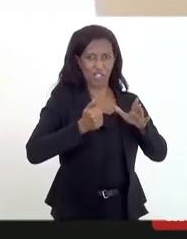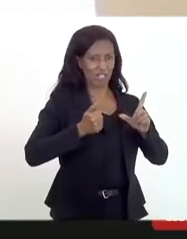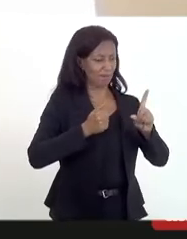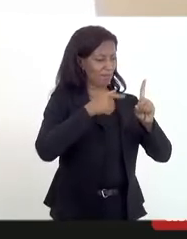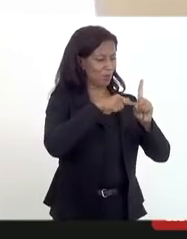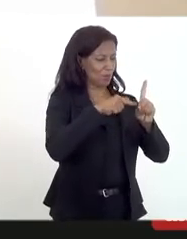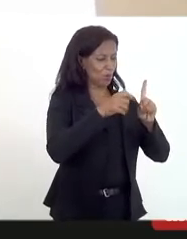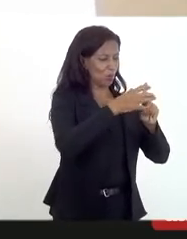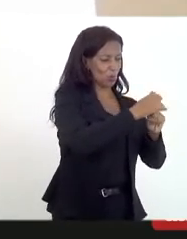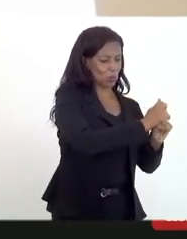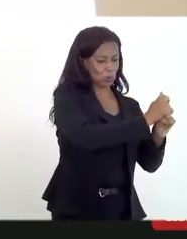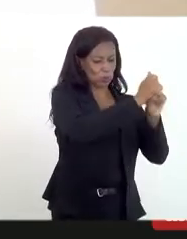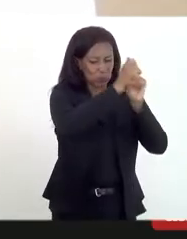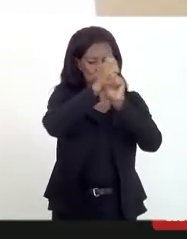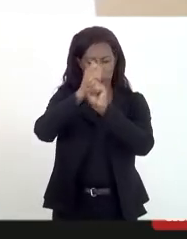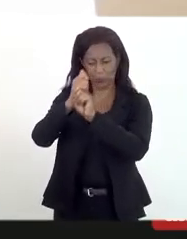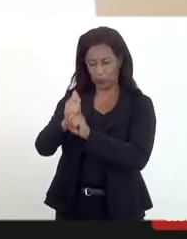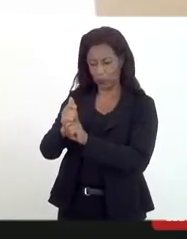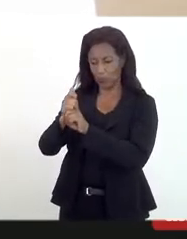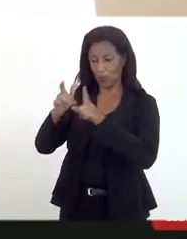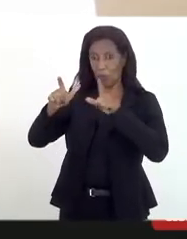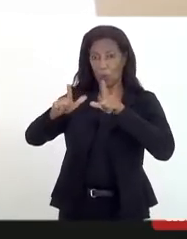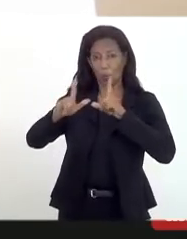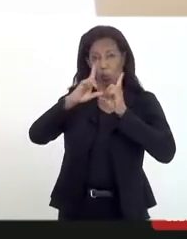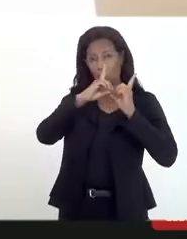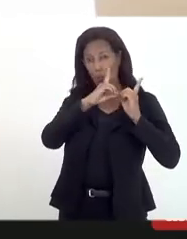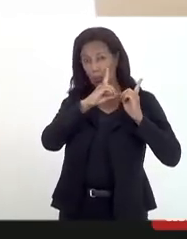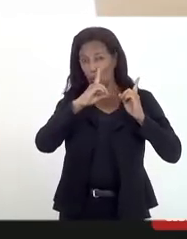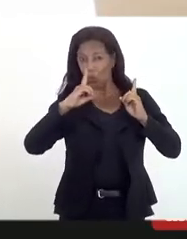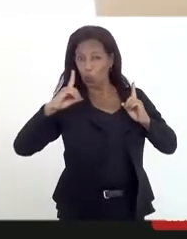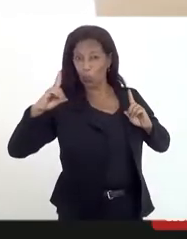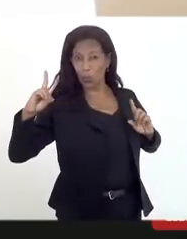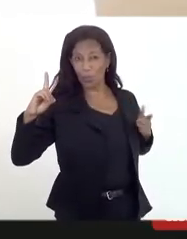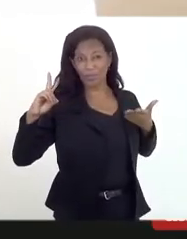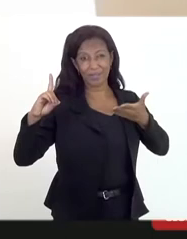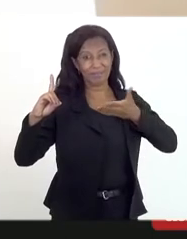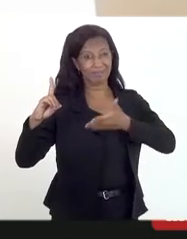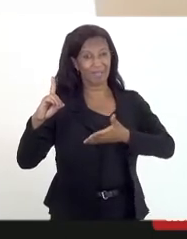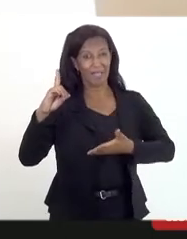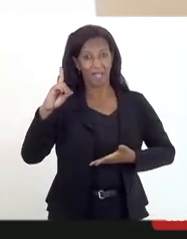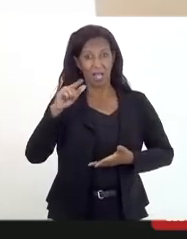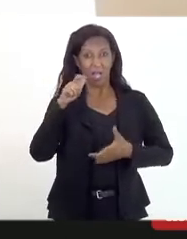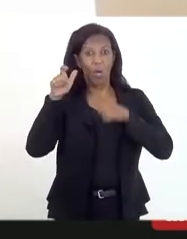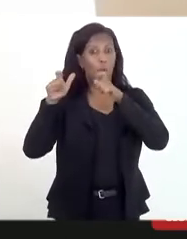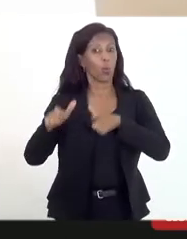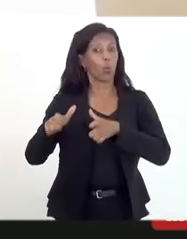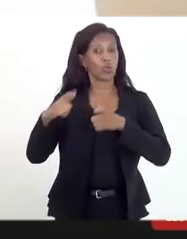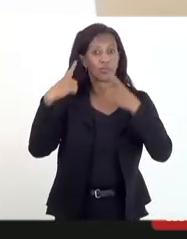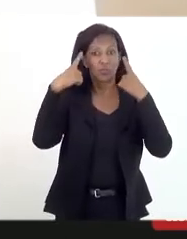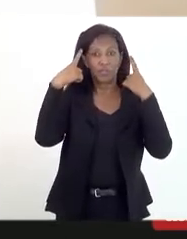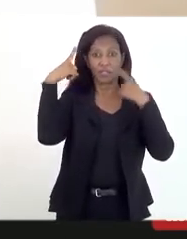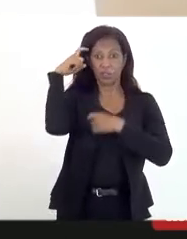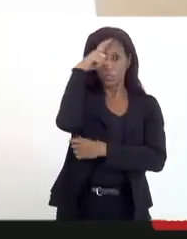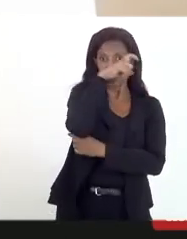território, que leva para algum lugar mais distante, em que o seu algoz não tenha capacidade ou se torne muito mais difícil para que ele seja atingido.